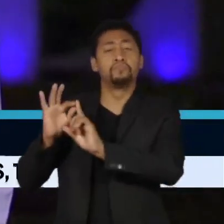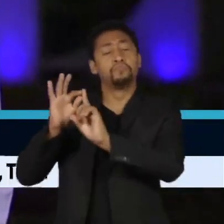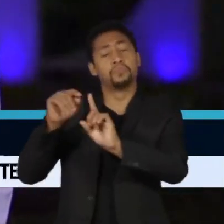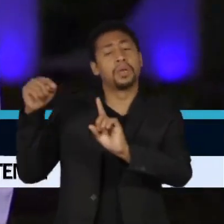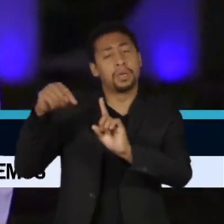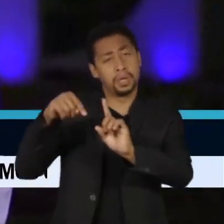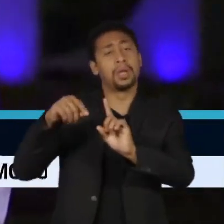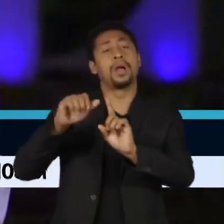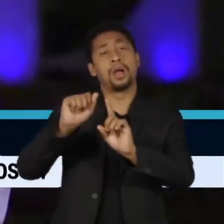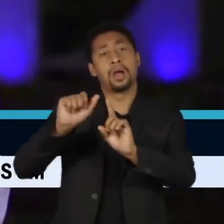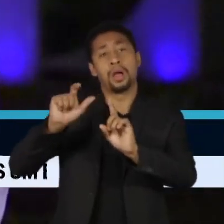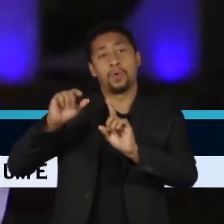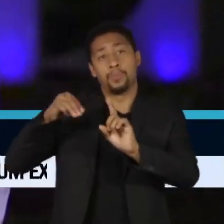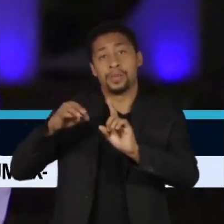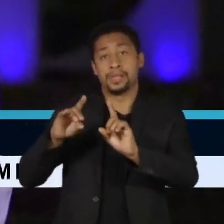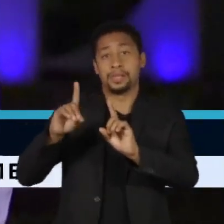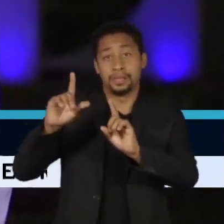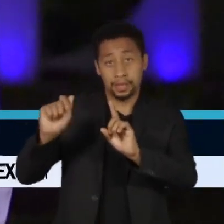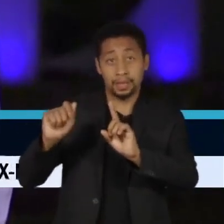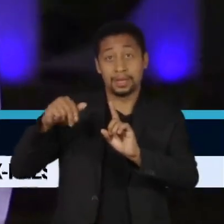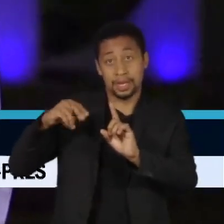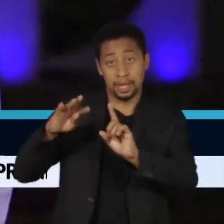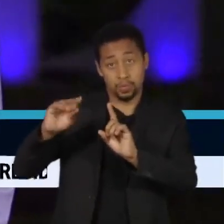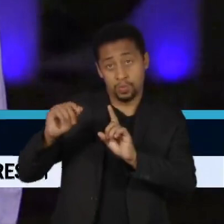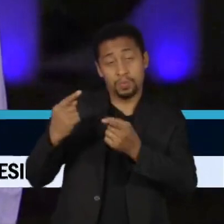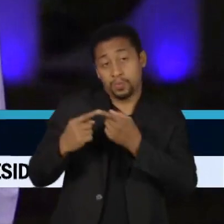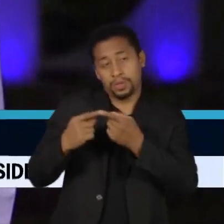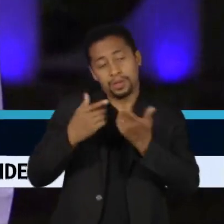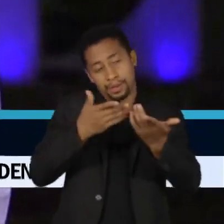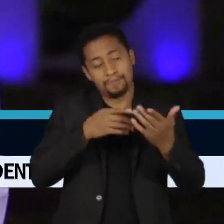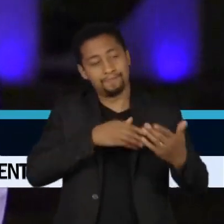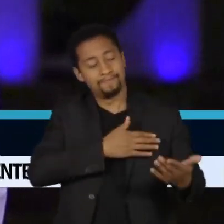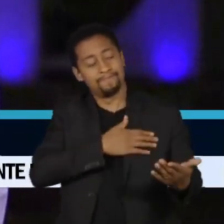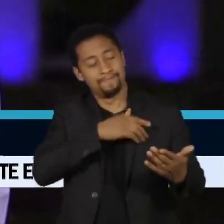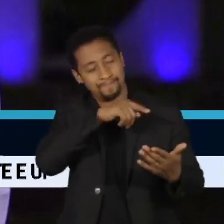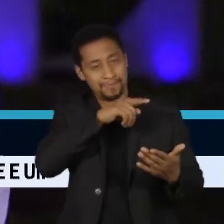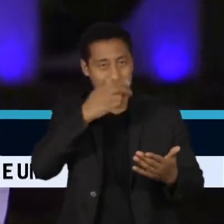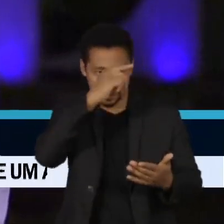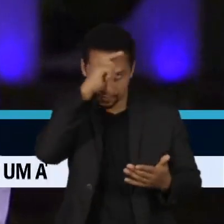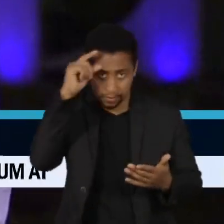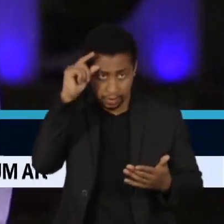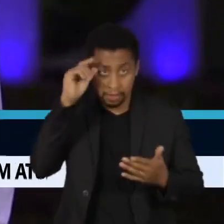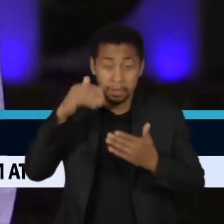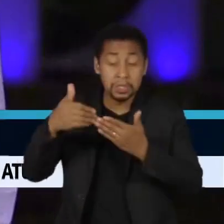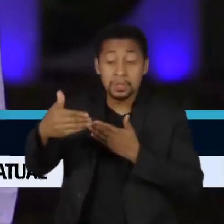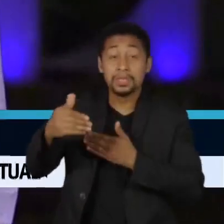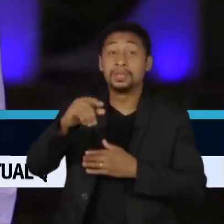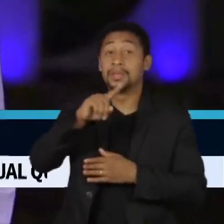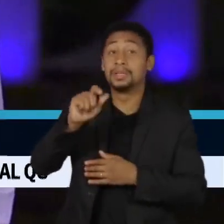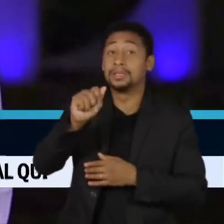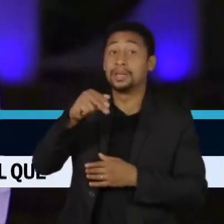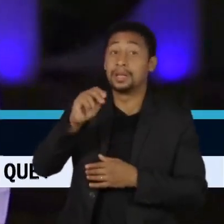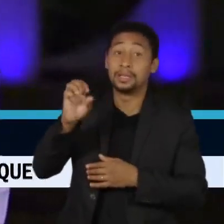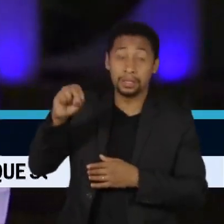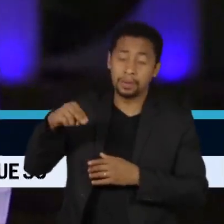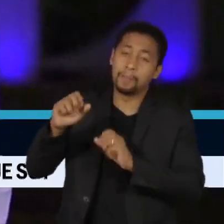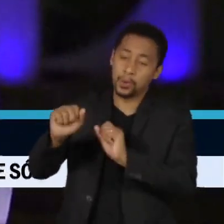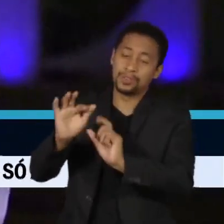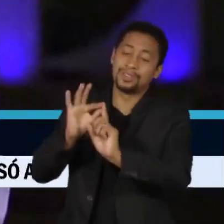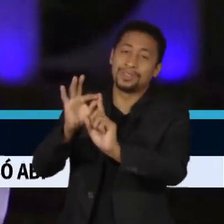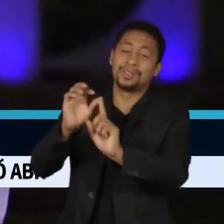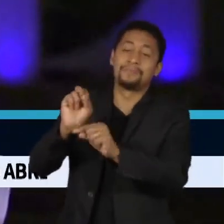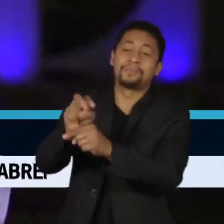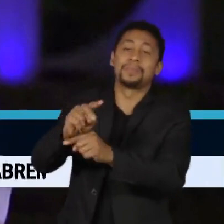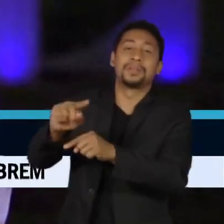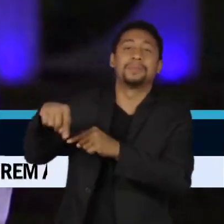O objetivo é prestigiar Lewandowski. Mas o nome de Zanin deve voltar em outubro, quando a presidente do STF,